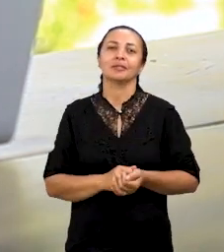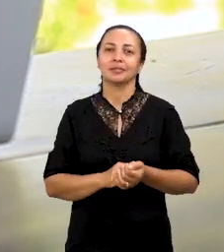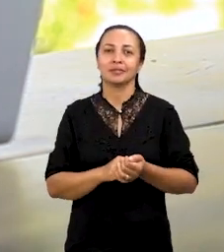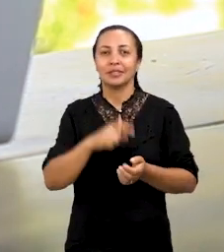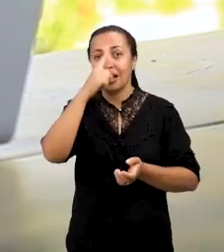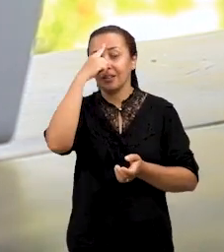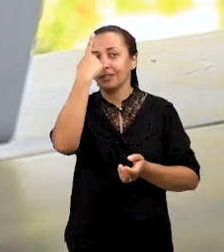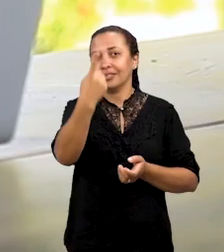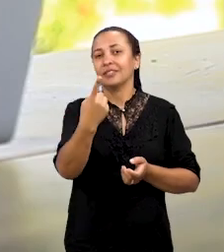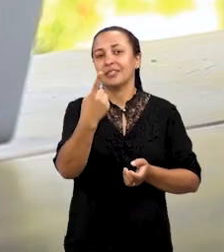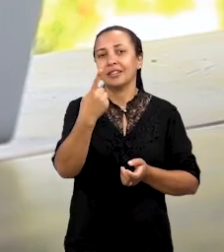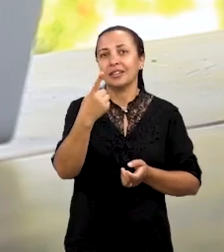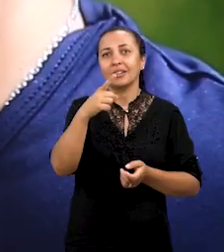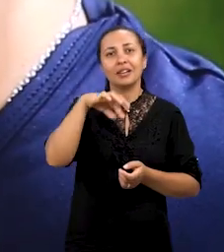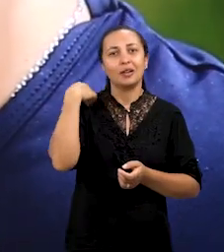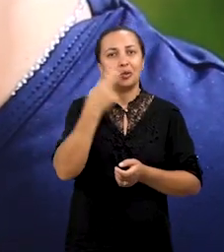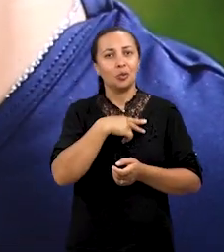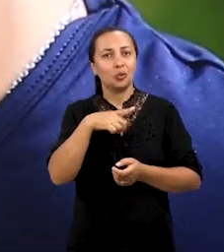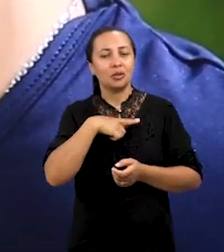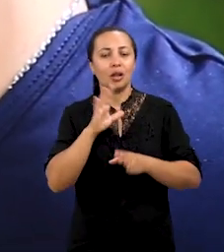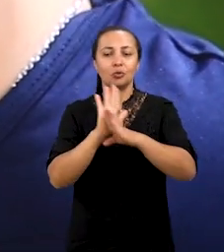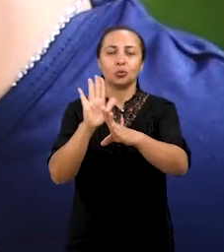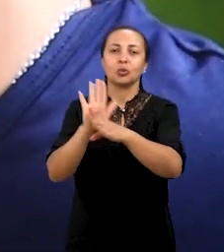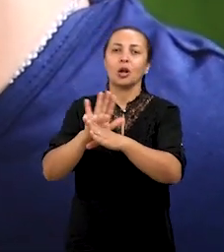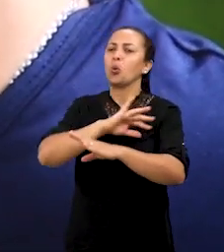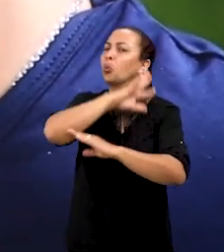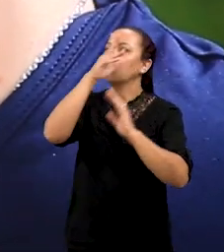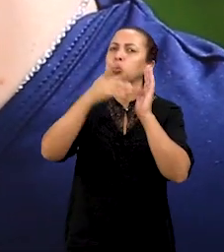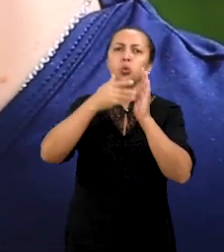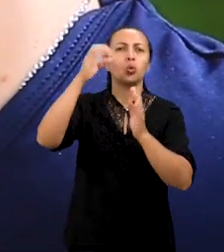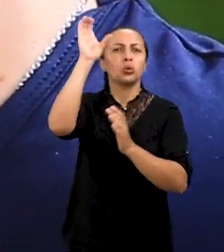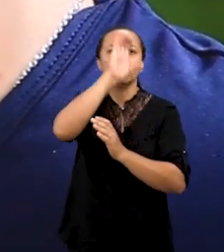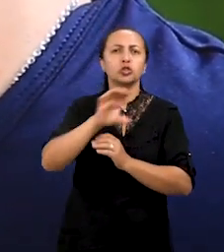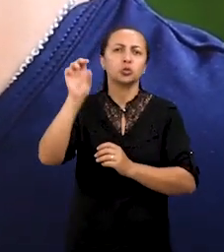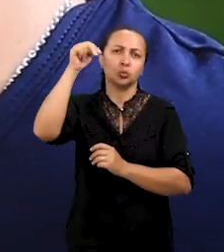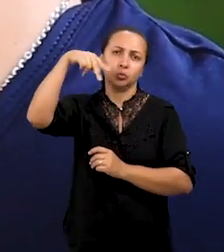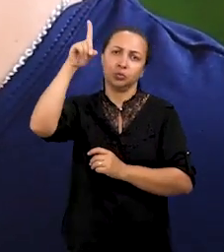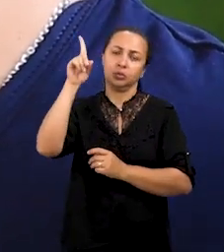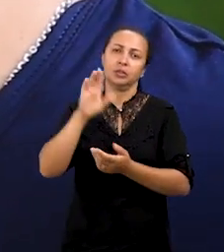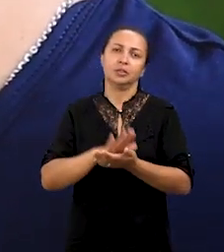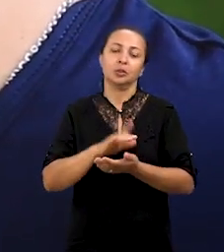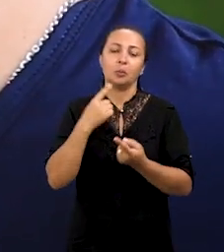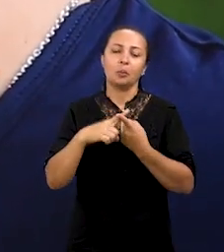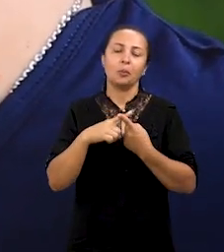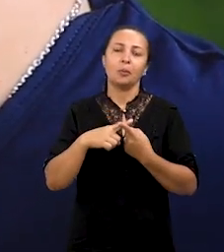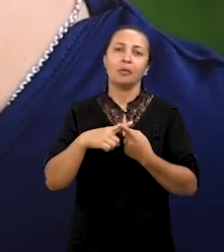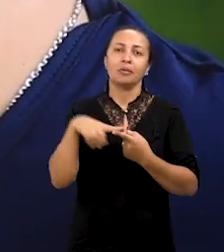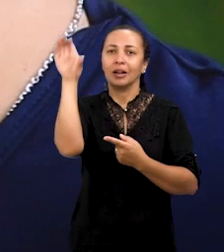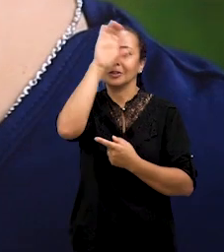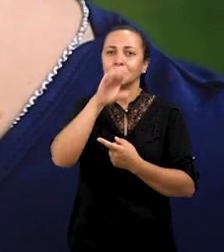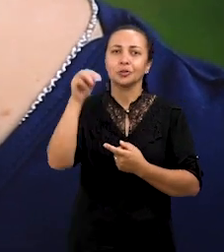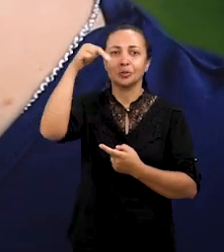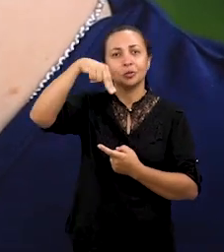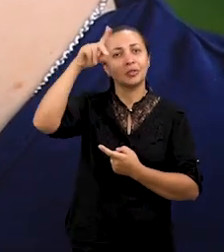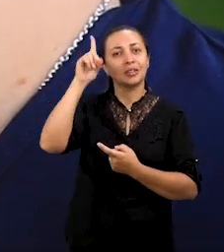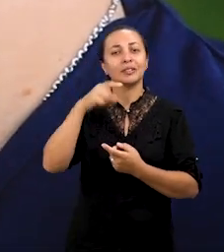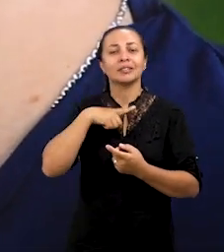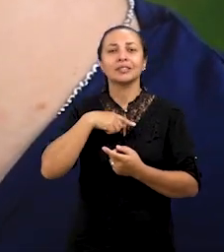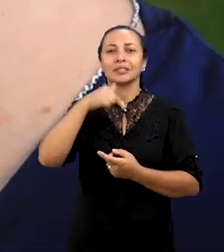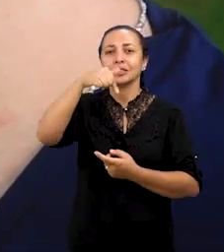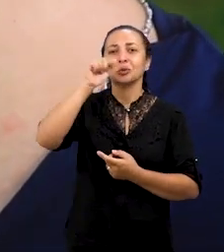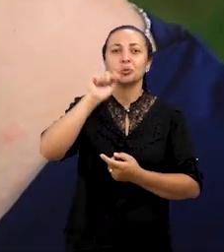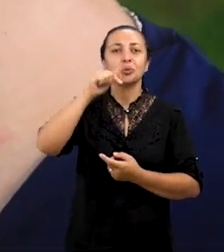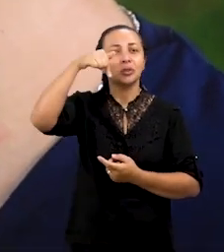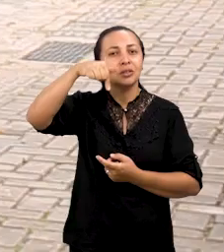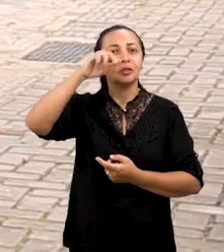A ideia é a gente estar atendendo o Nordeste, inicialmente, porque o Nordeste tem 7,7 milhões de pessoas que